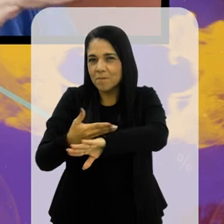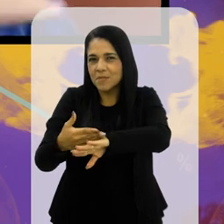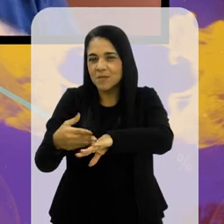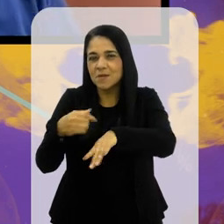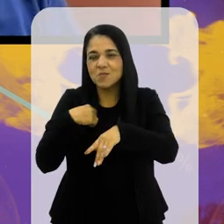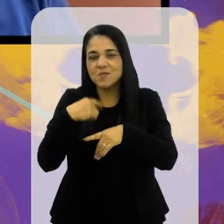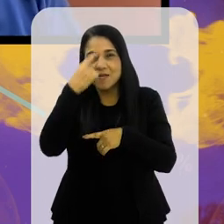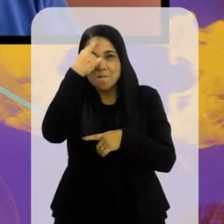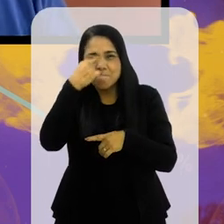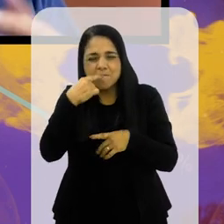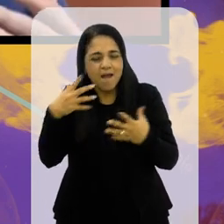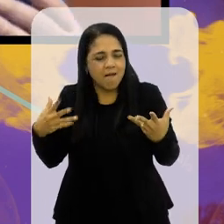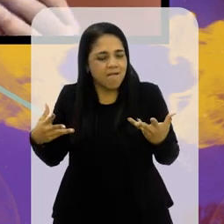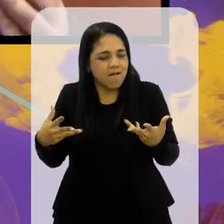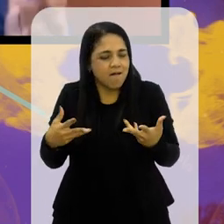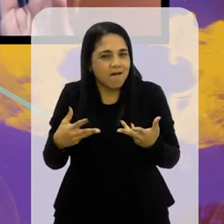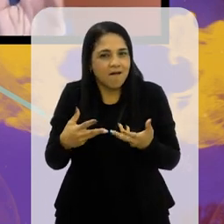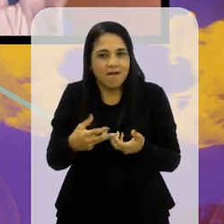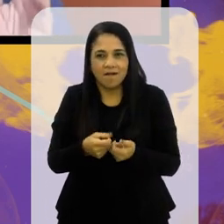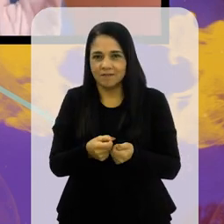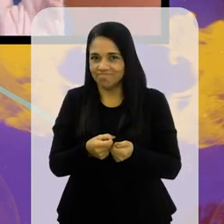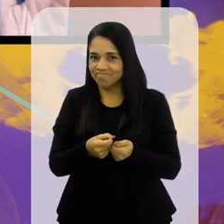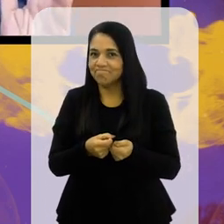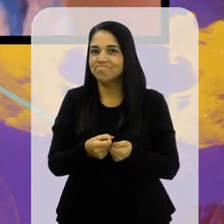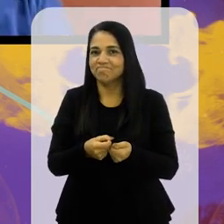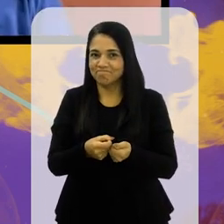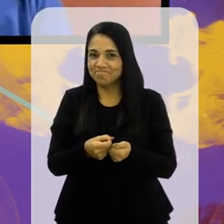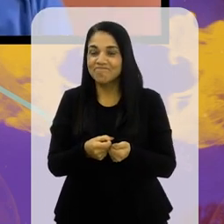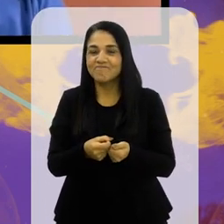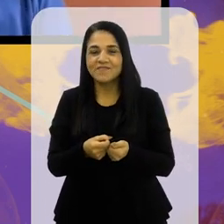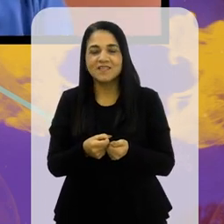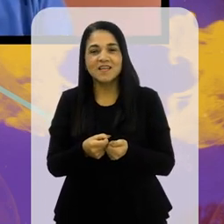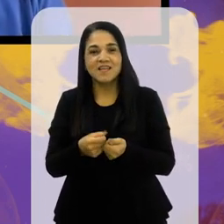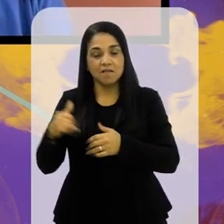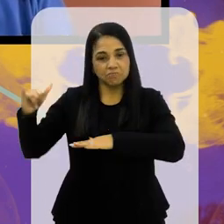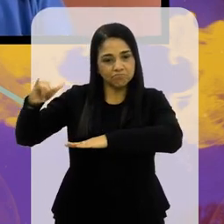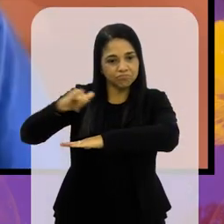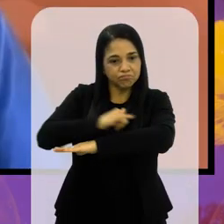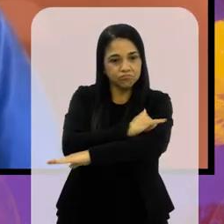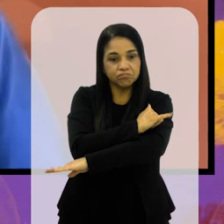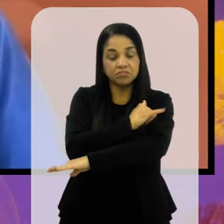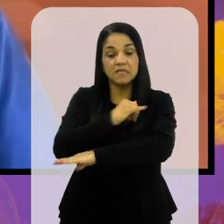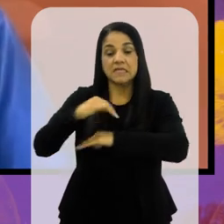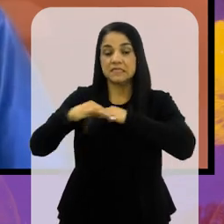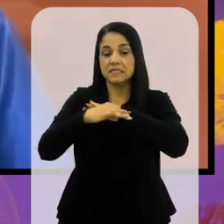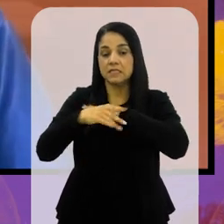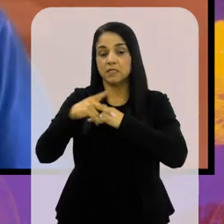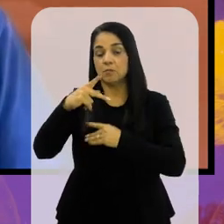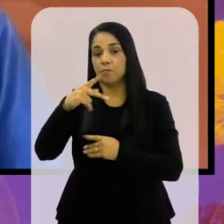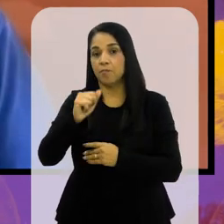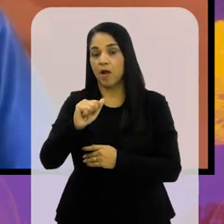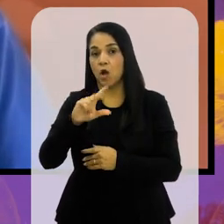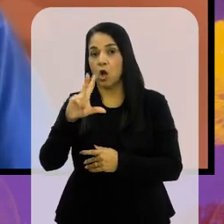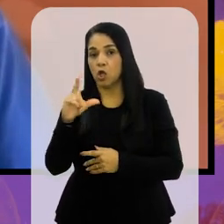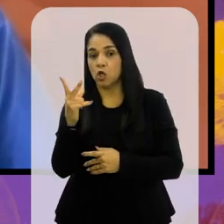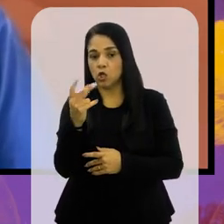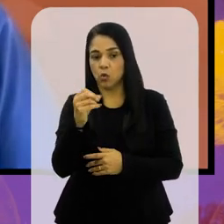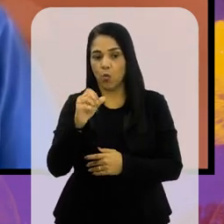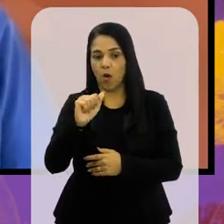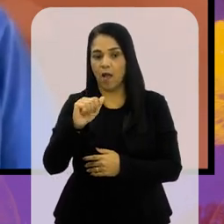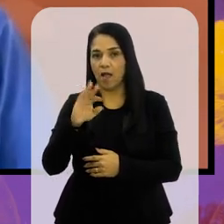e a imagem aí é fantástica. A imagem é fantástica. Aí você chega em Palo Alto, que é 4 e 100.